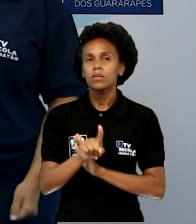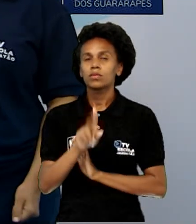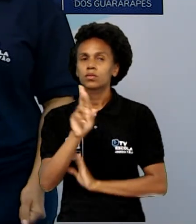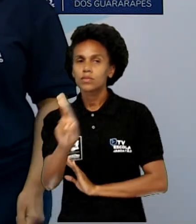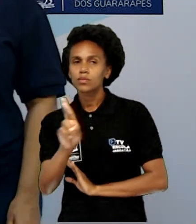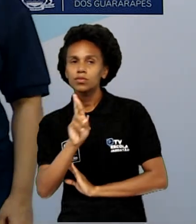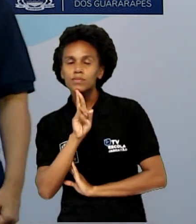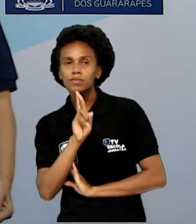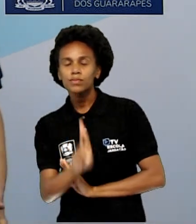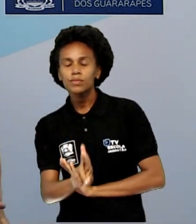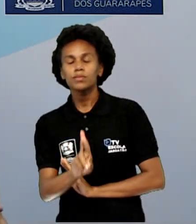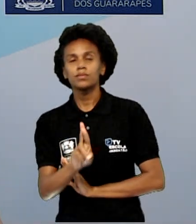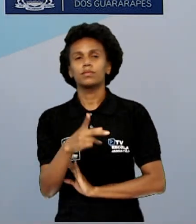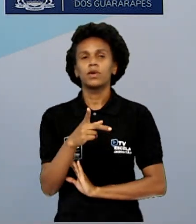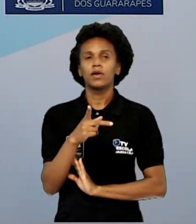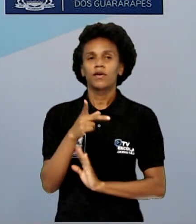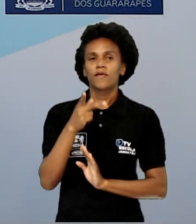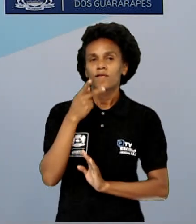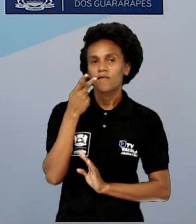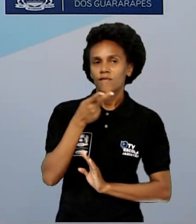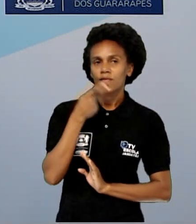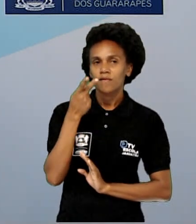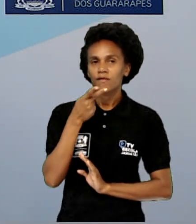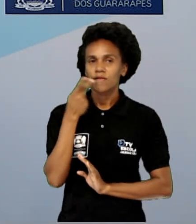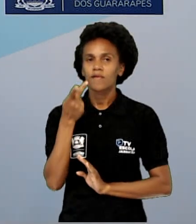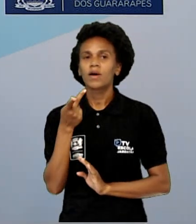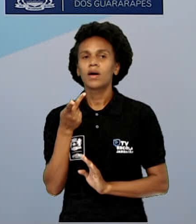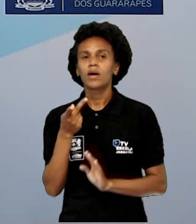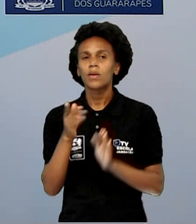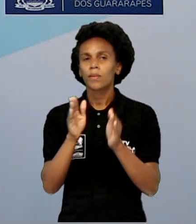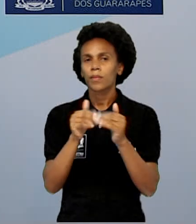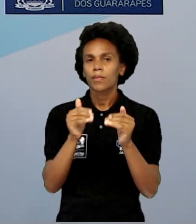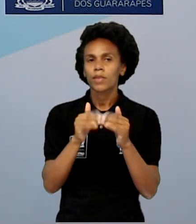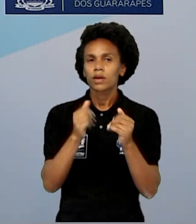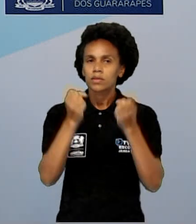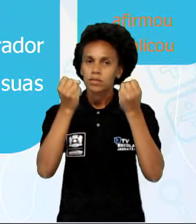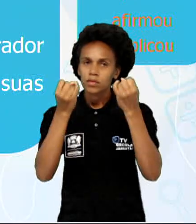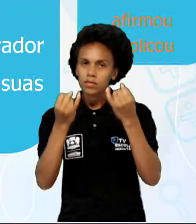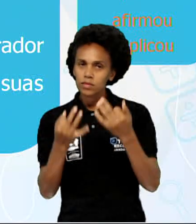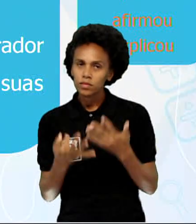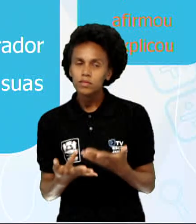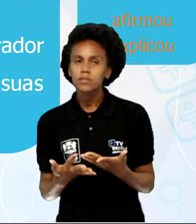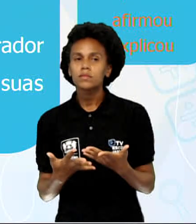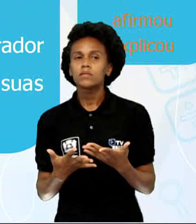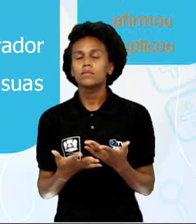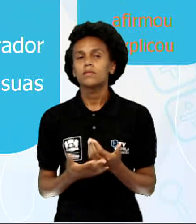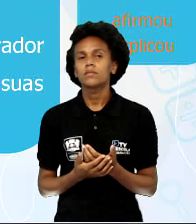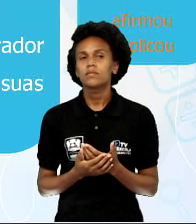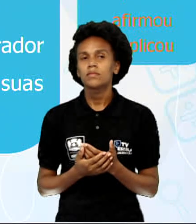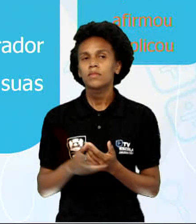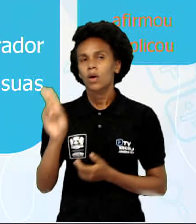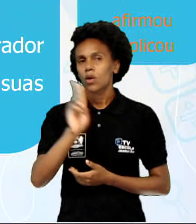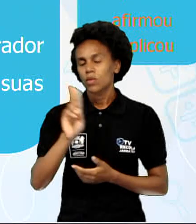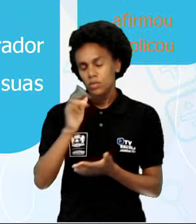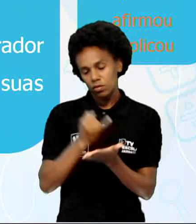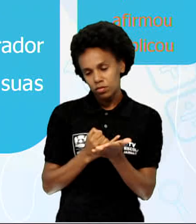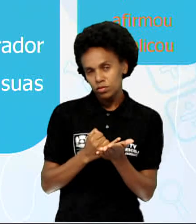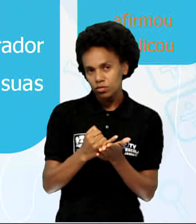exclamou, pediu, afirmou e explicou. São utilizados na introdução de uma fala.